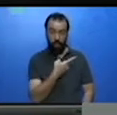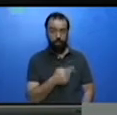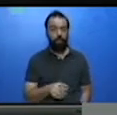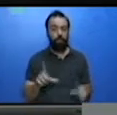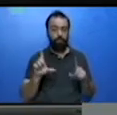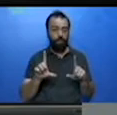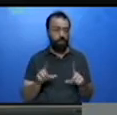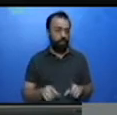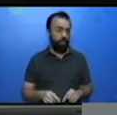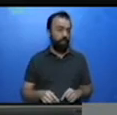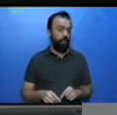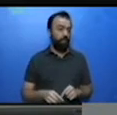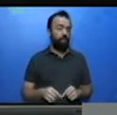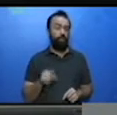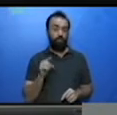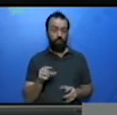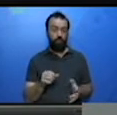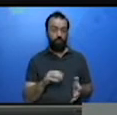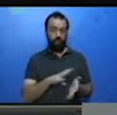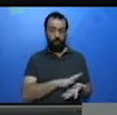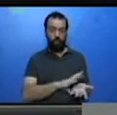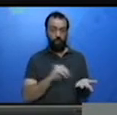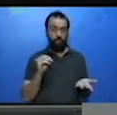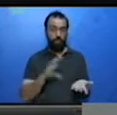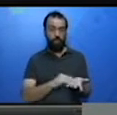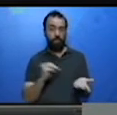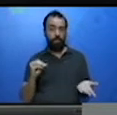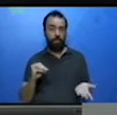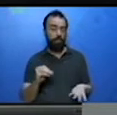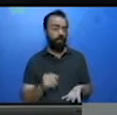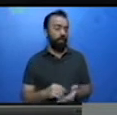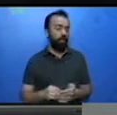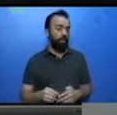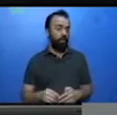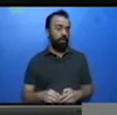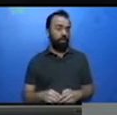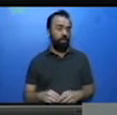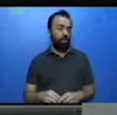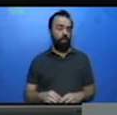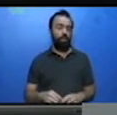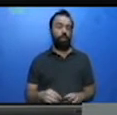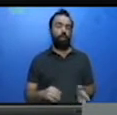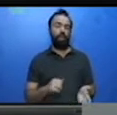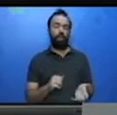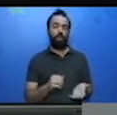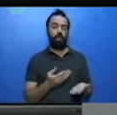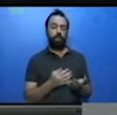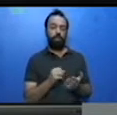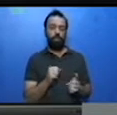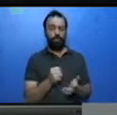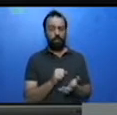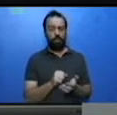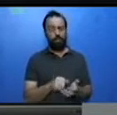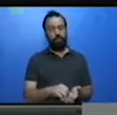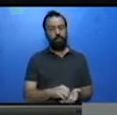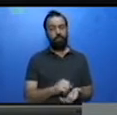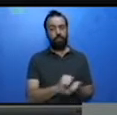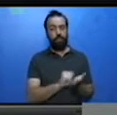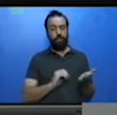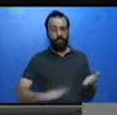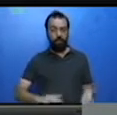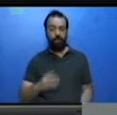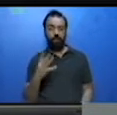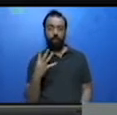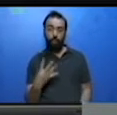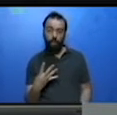só você passar para o seu material. E para responder a questão 4, o que deve ser feito a montagem do